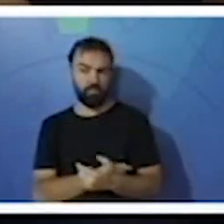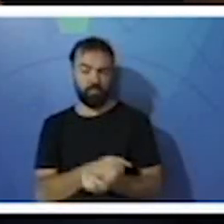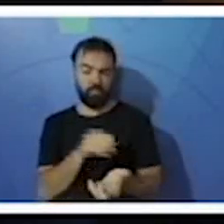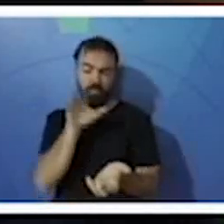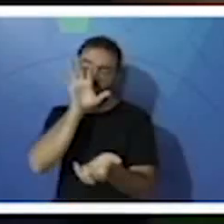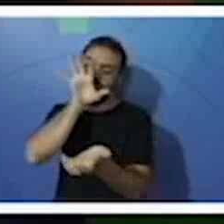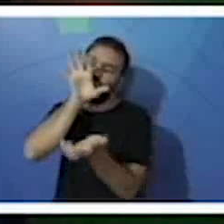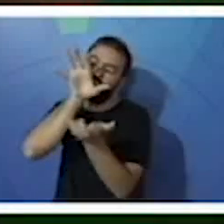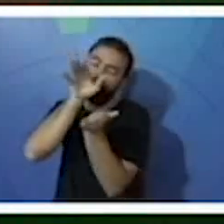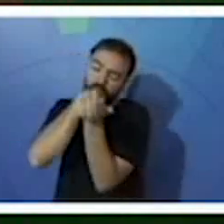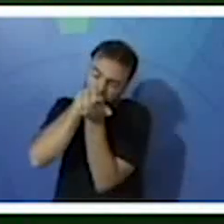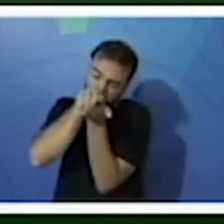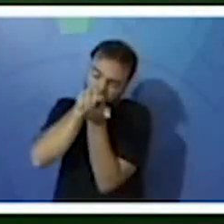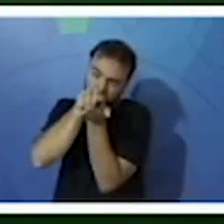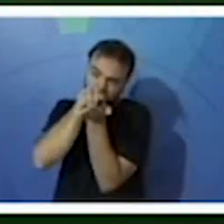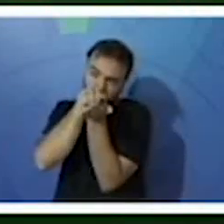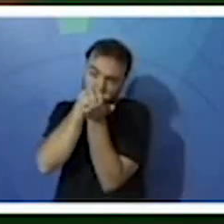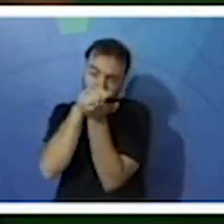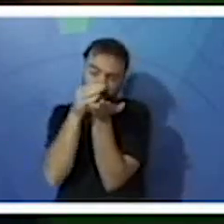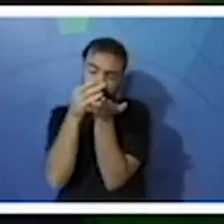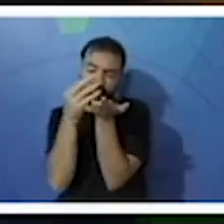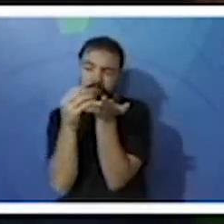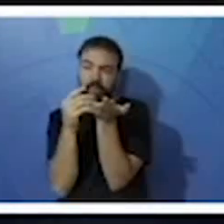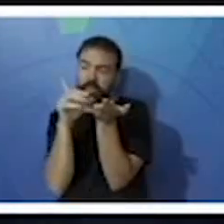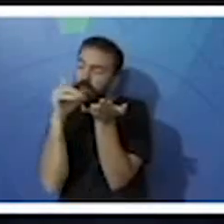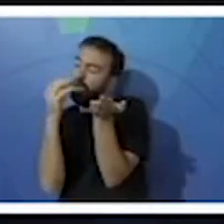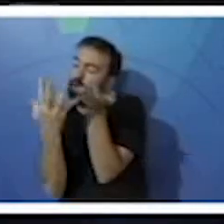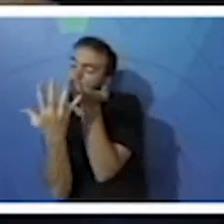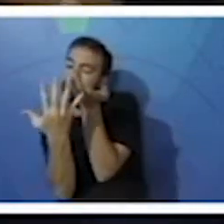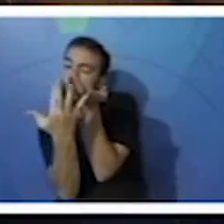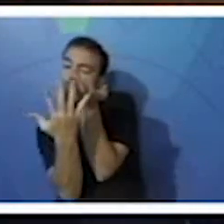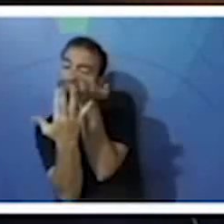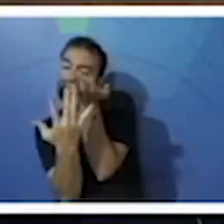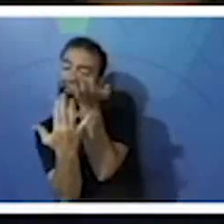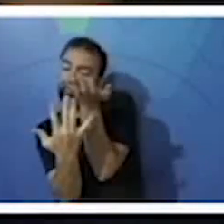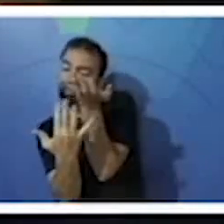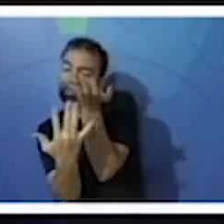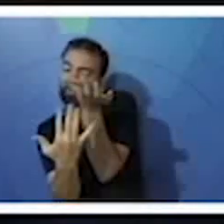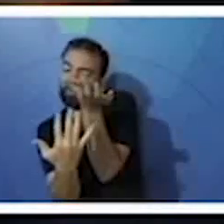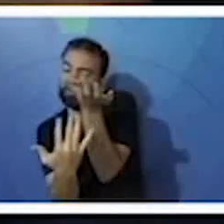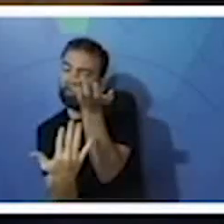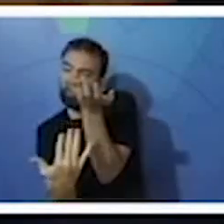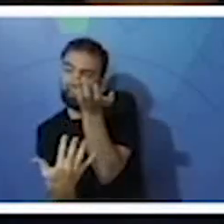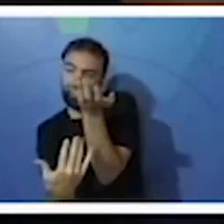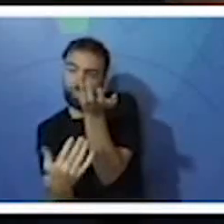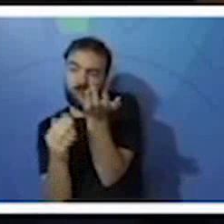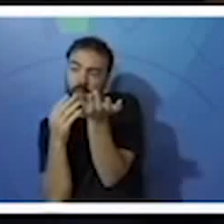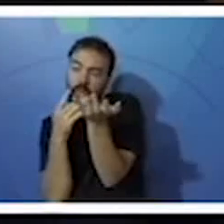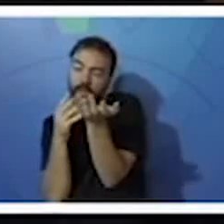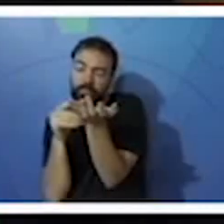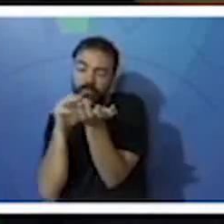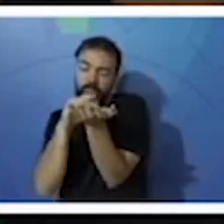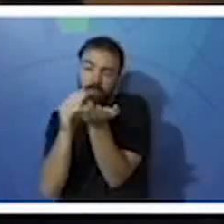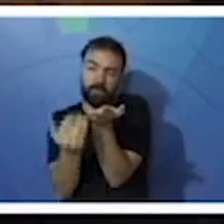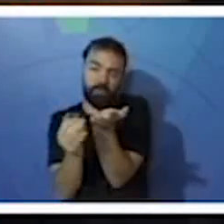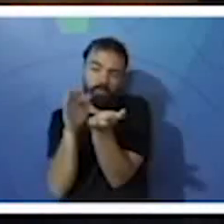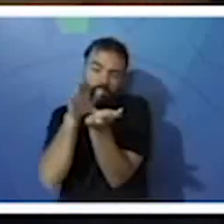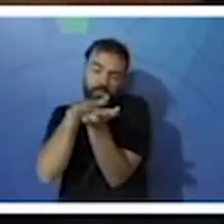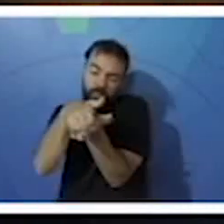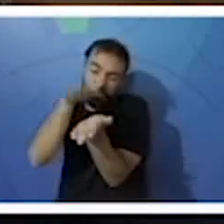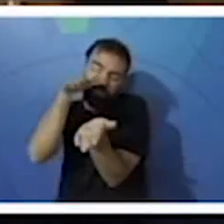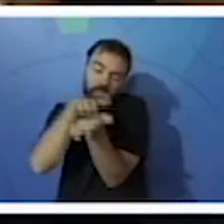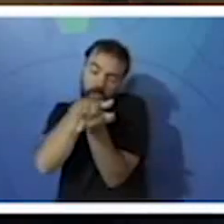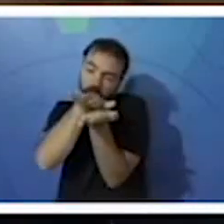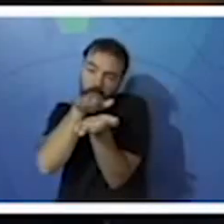fecha o bico, a água começa a escorrer puxada pela língua, empurrada